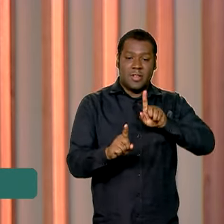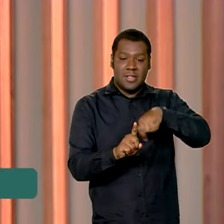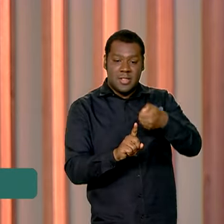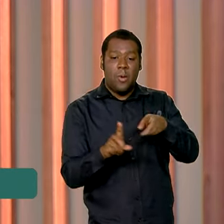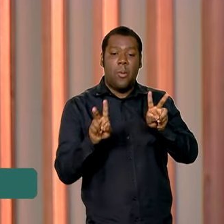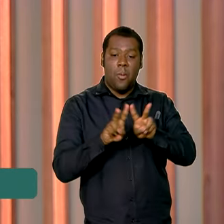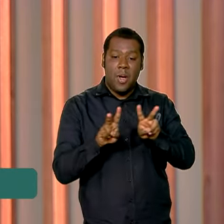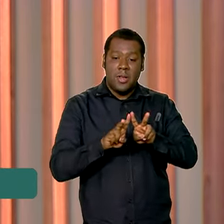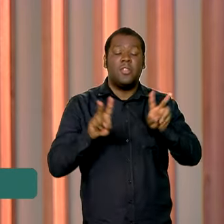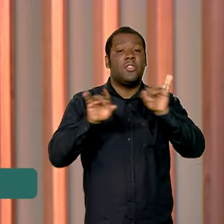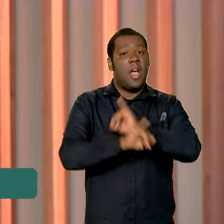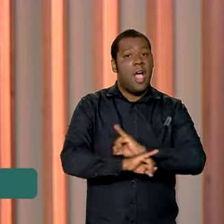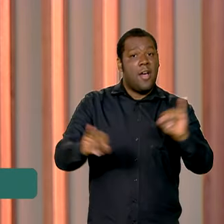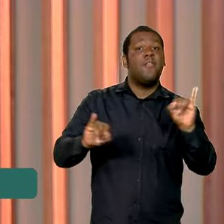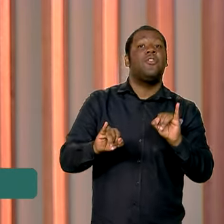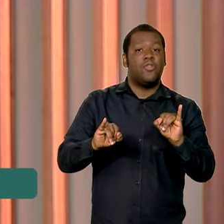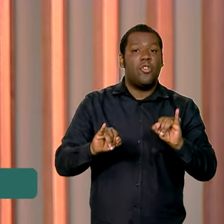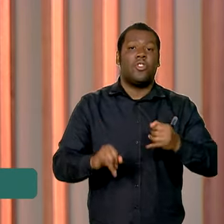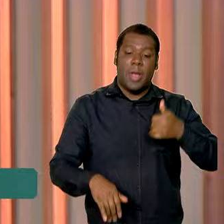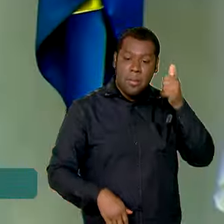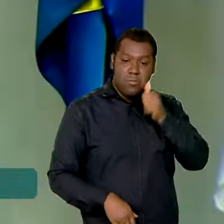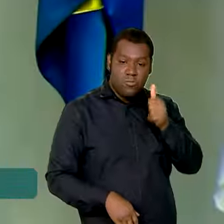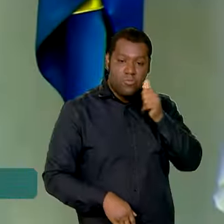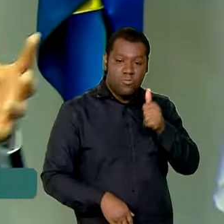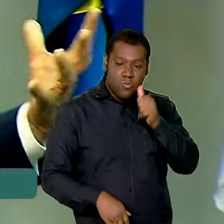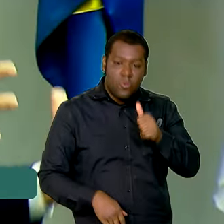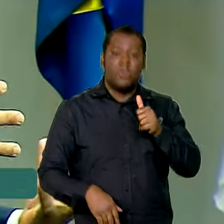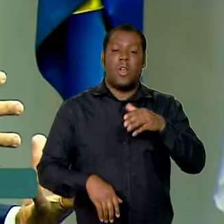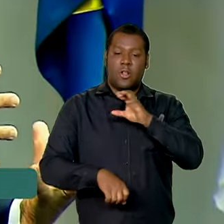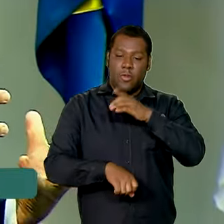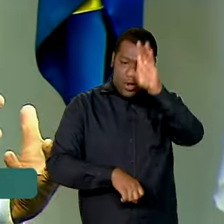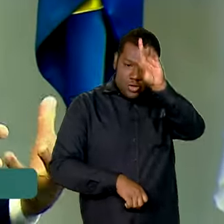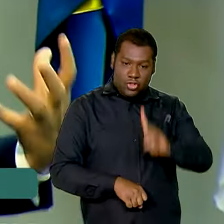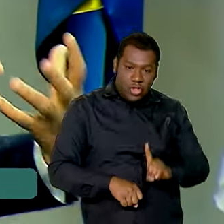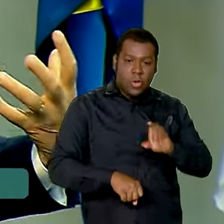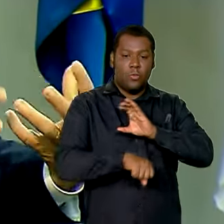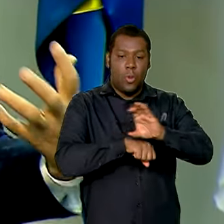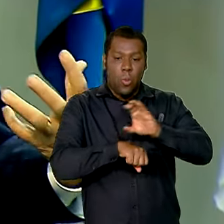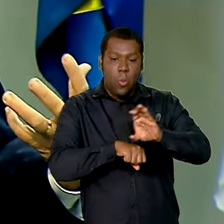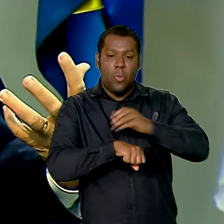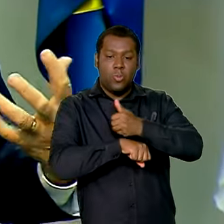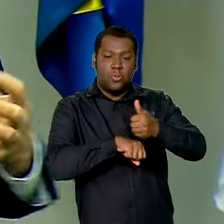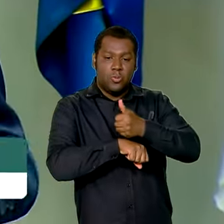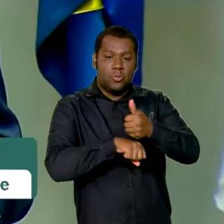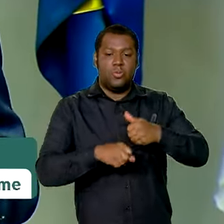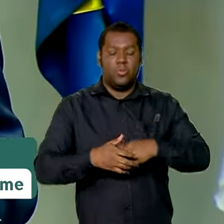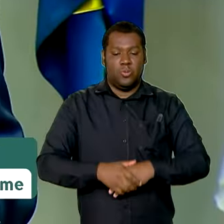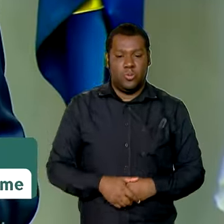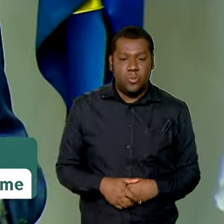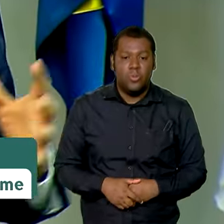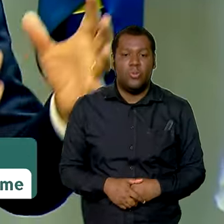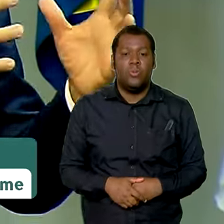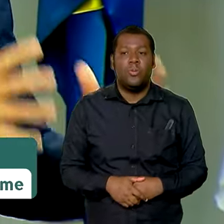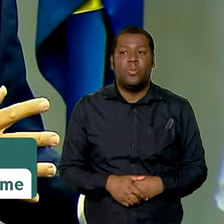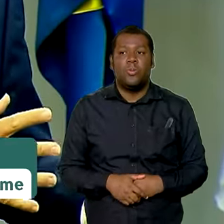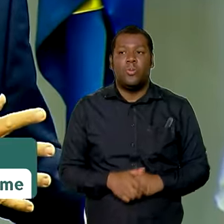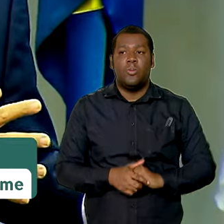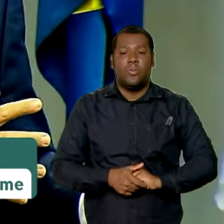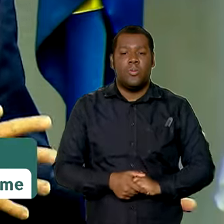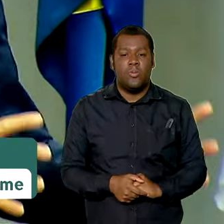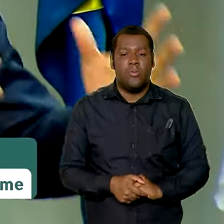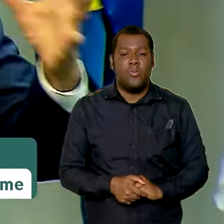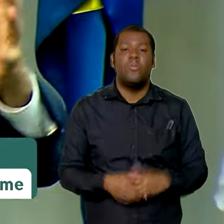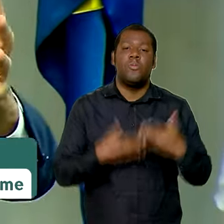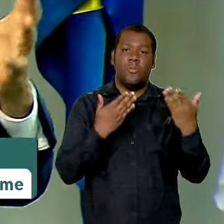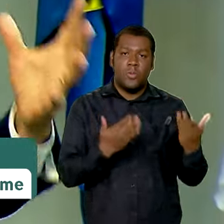defendeu a capacitação das mulheres. Nós temos a condição de garantir a